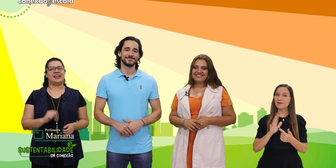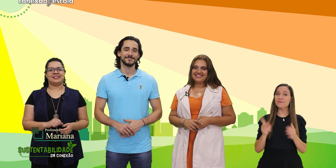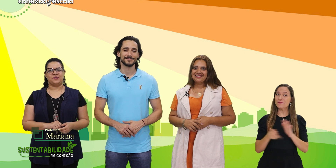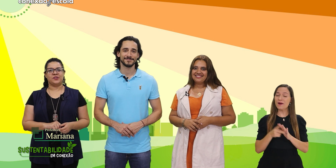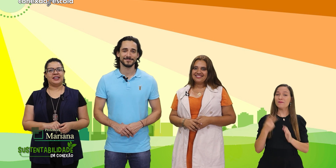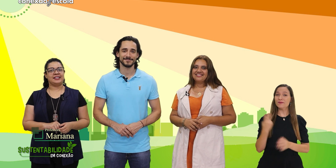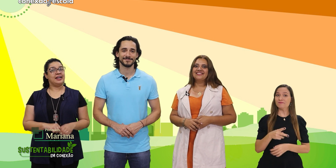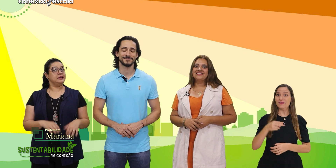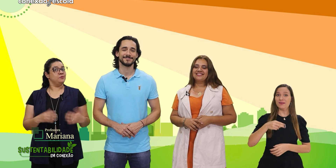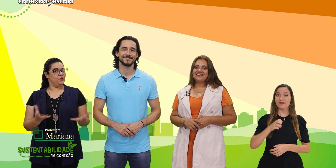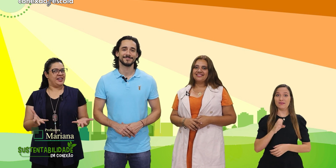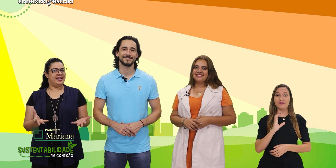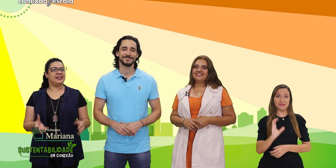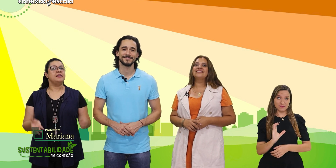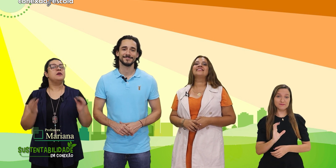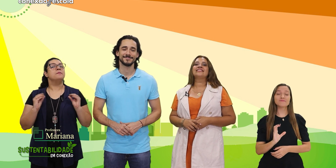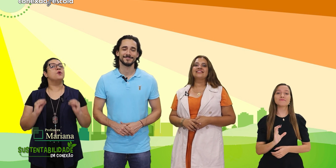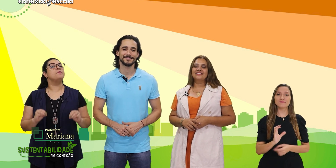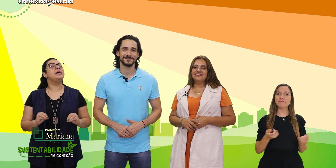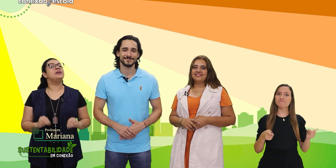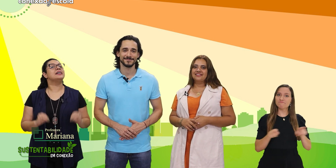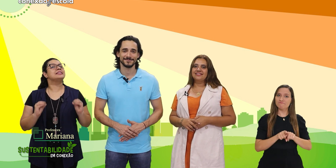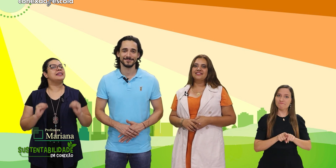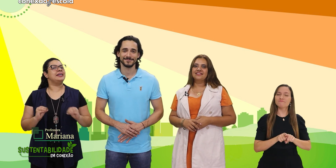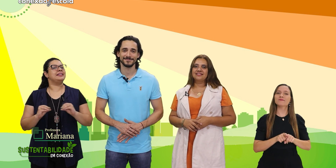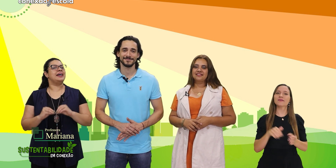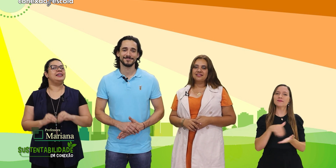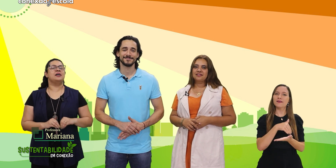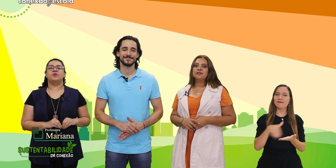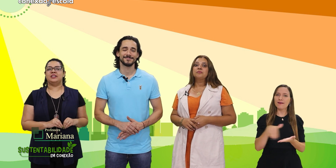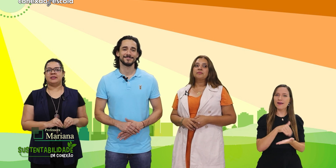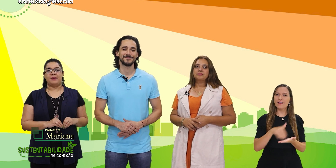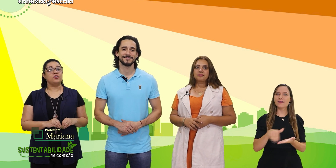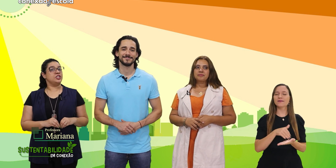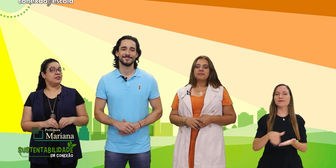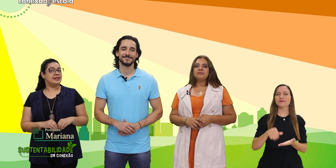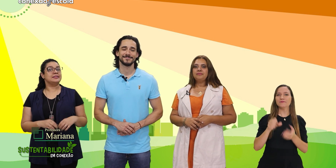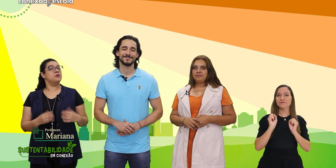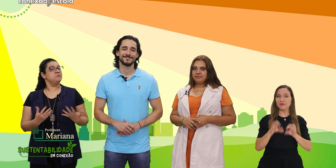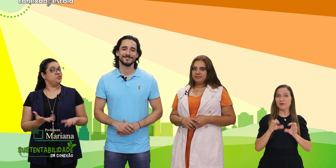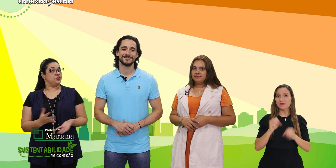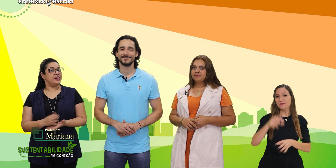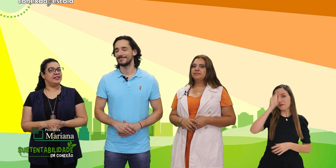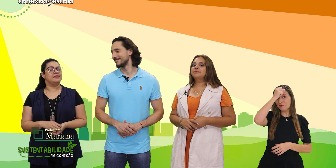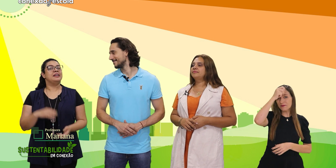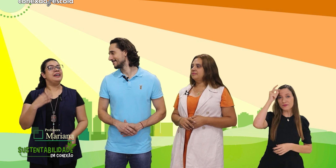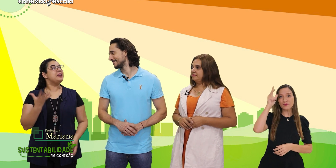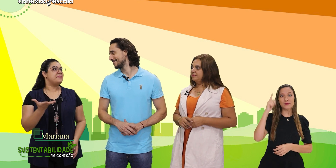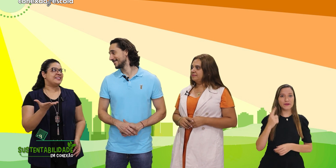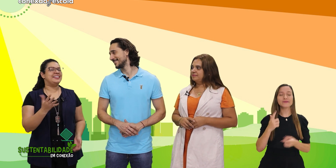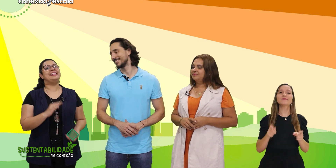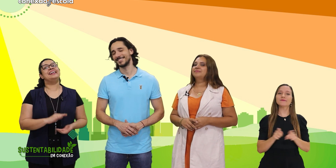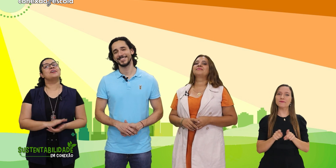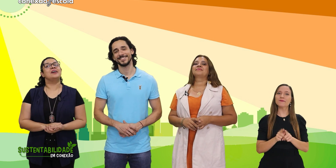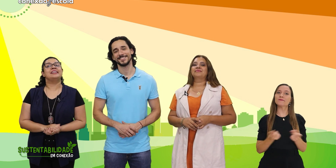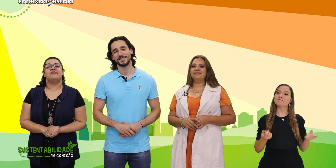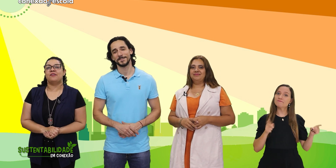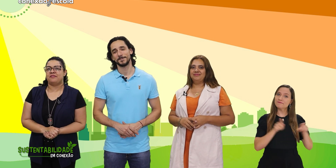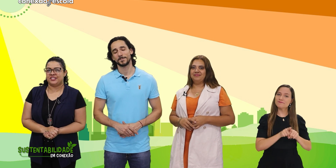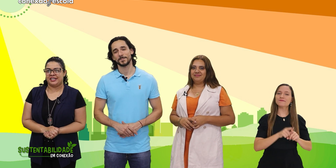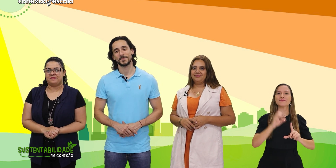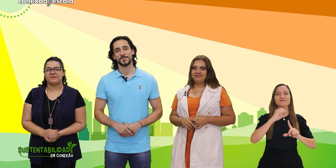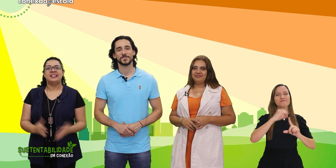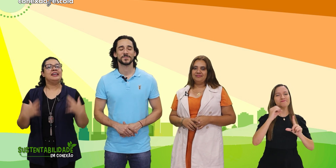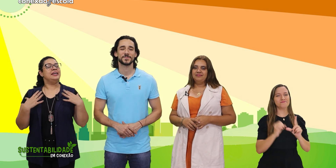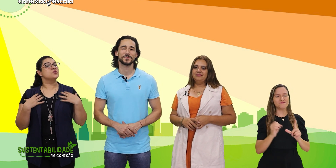Núcleo Educação Conectada, o NEC, por meio da Secretaria Municipal de Educação de Goiânia, em parceria com a